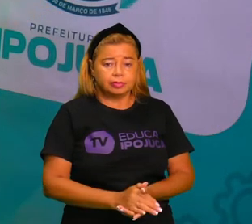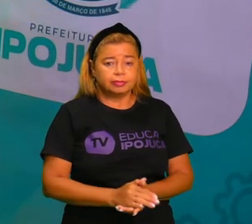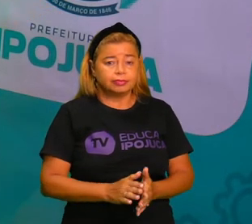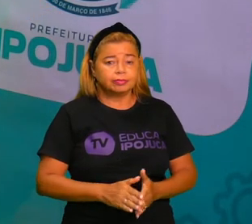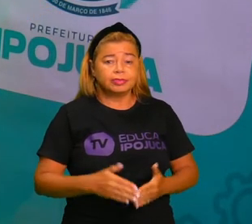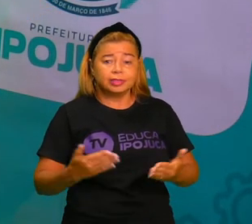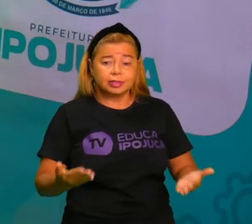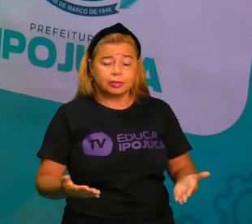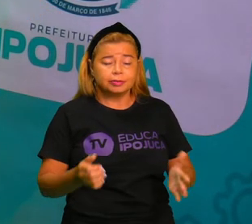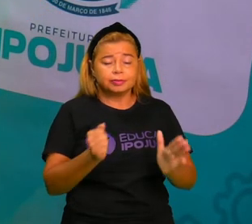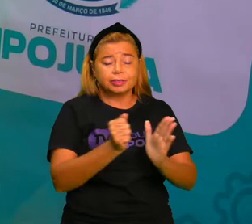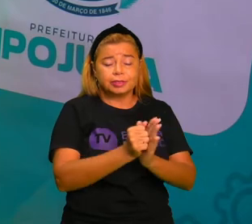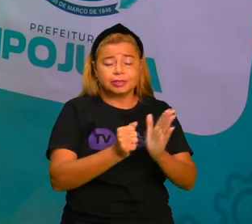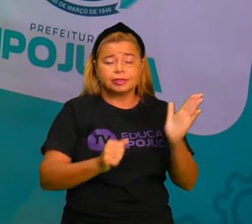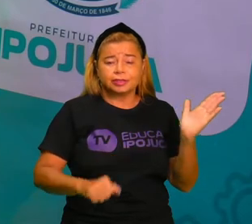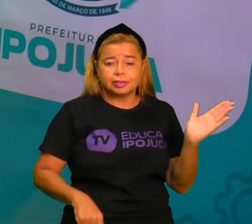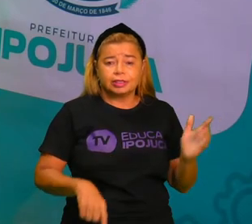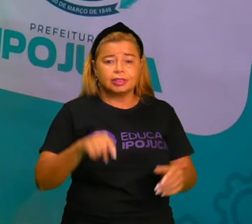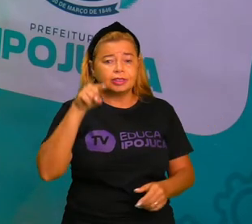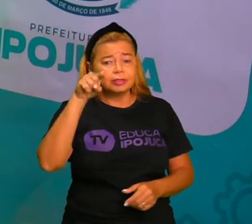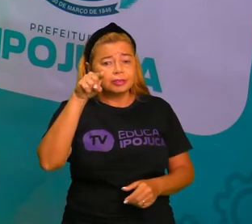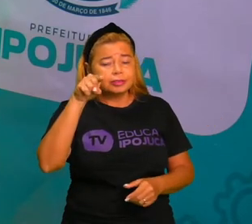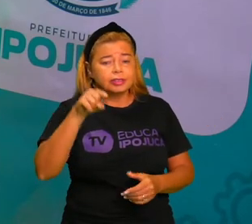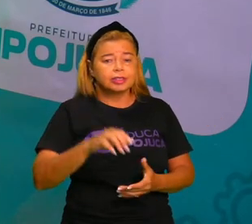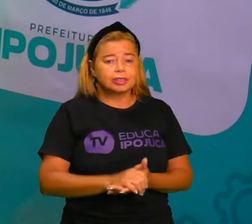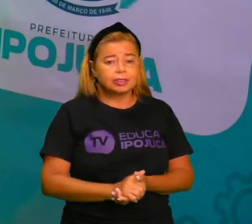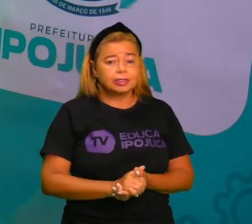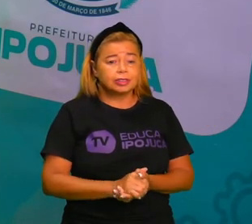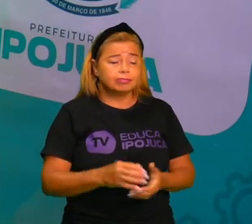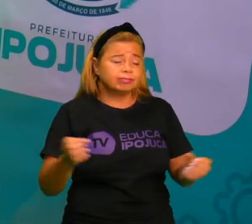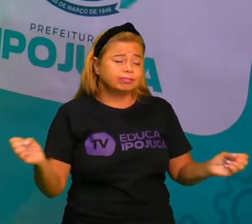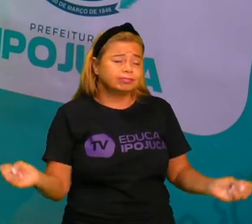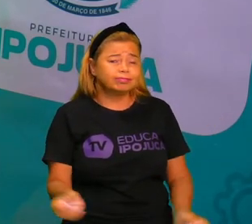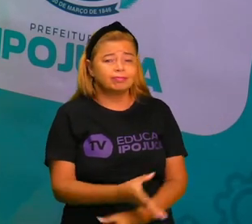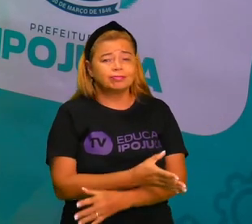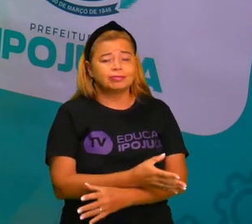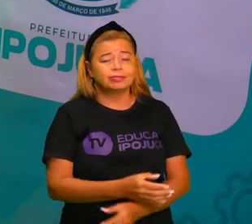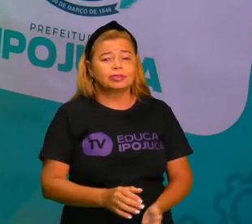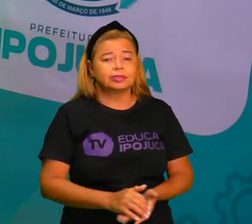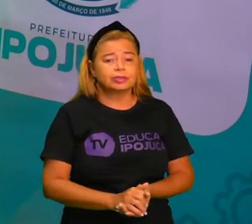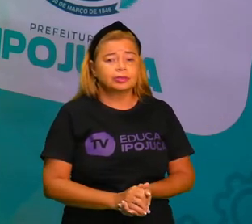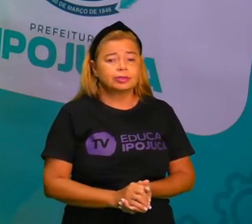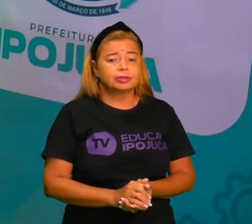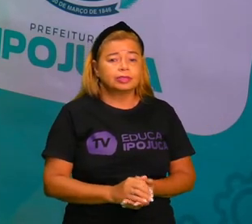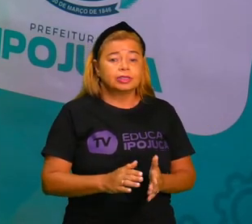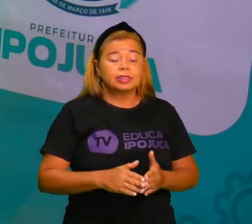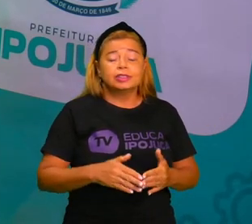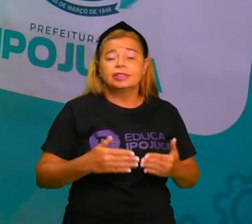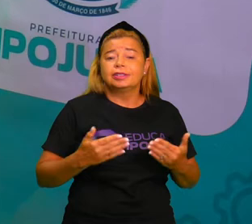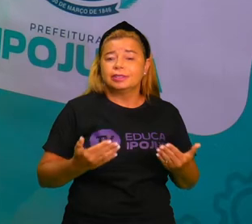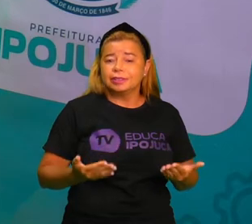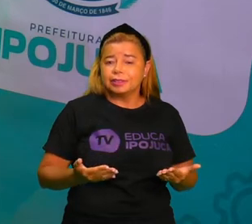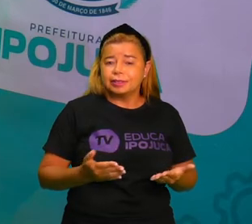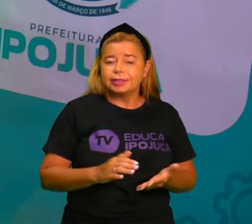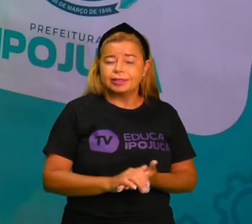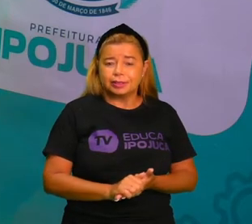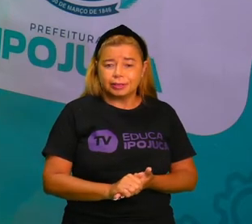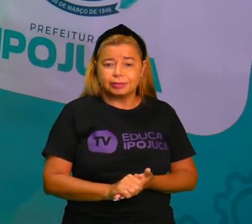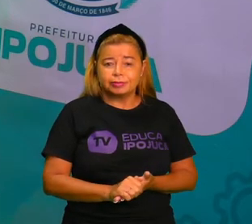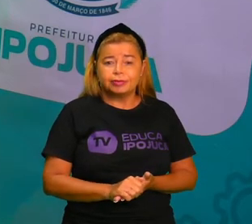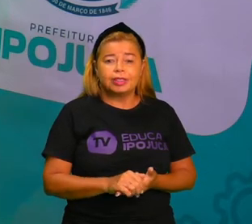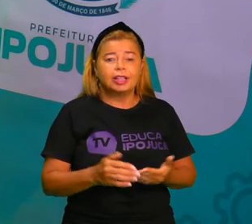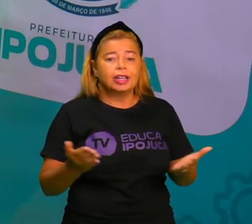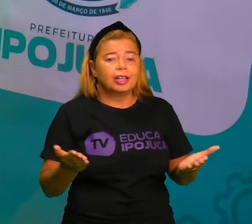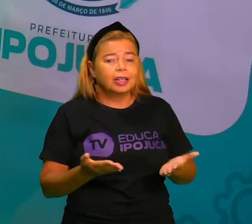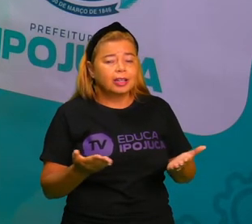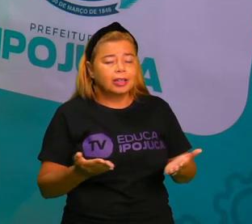vocês e terminou. Concluindo essa aula maravilhosa, vou deixar logo aquele